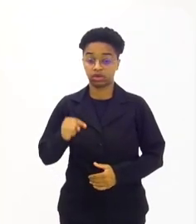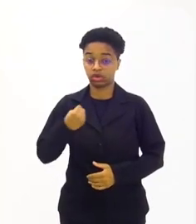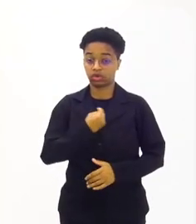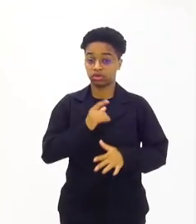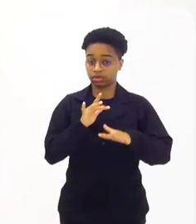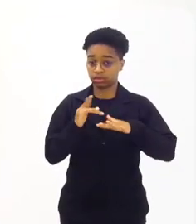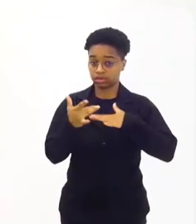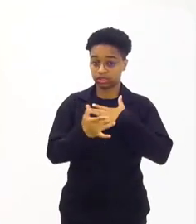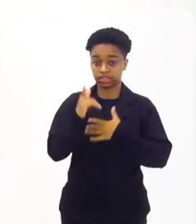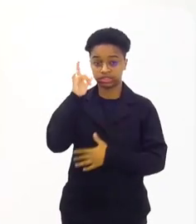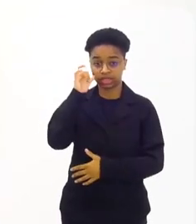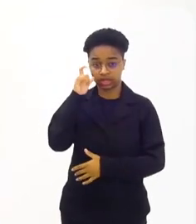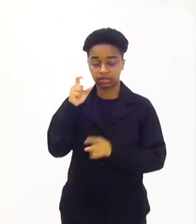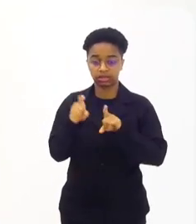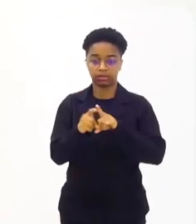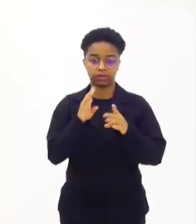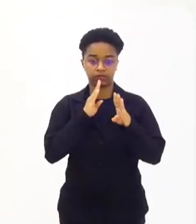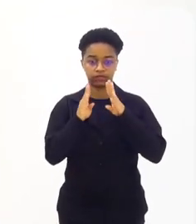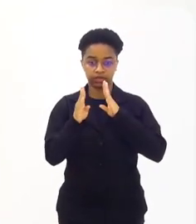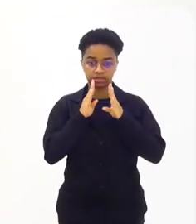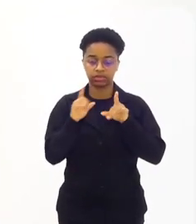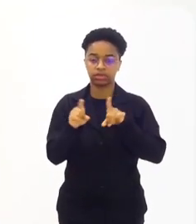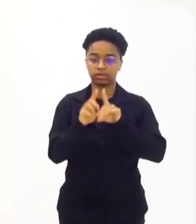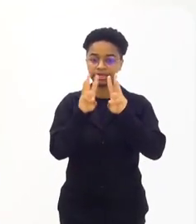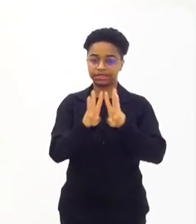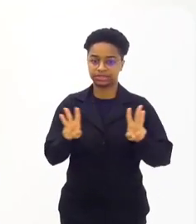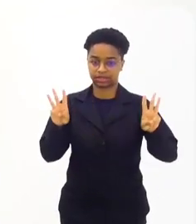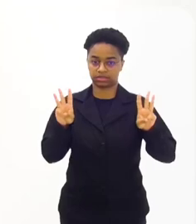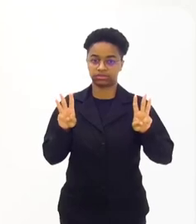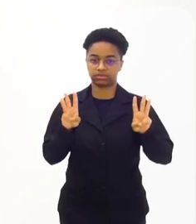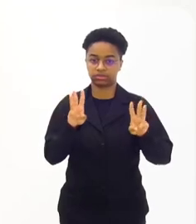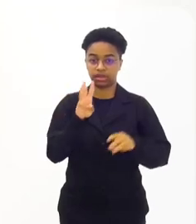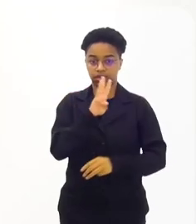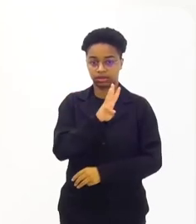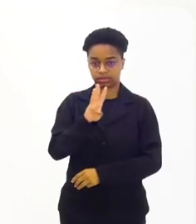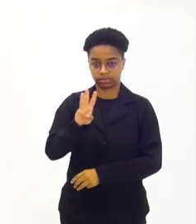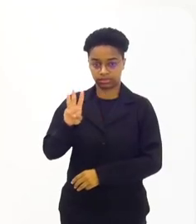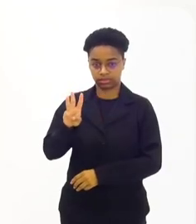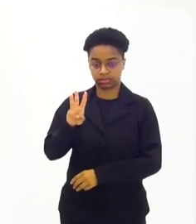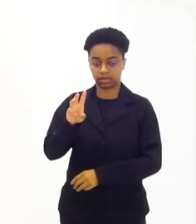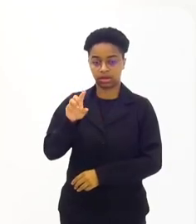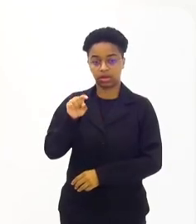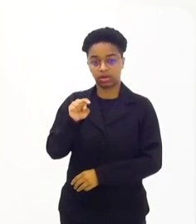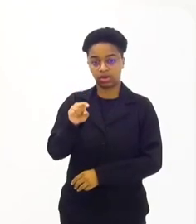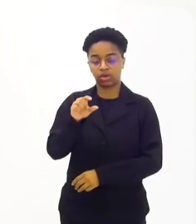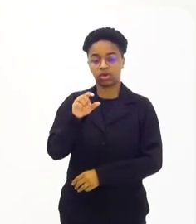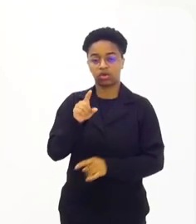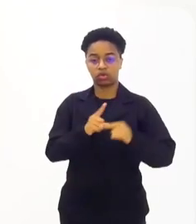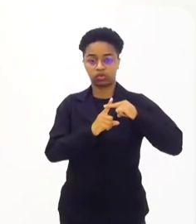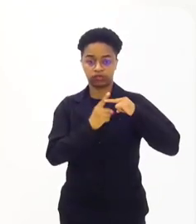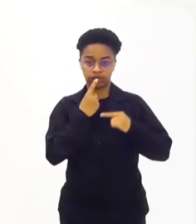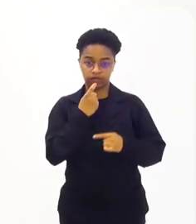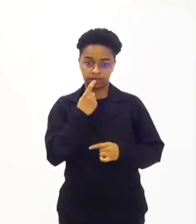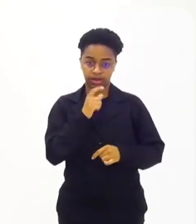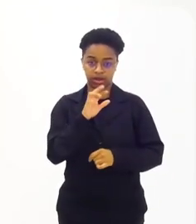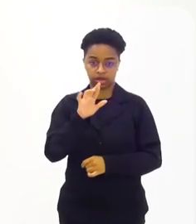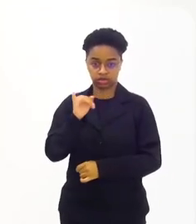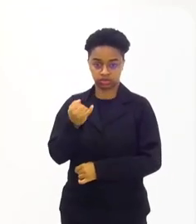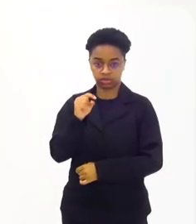Nas nossas mídias, tanto Instagram quanto Facebook e no nosso site. www.cruzvermelha